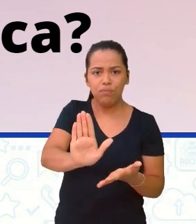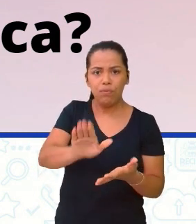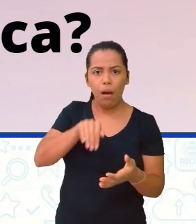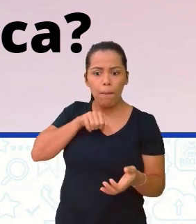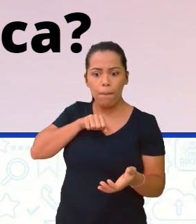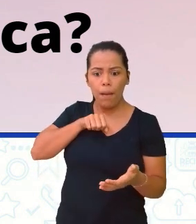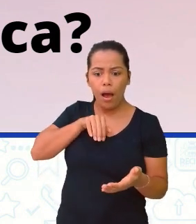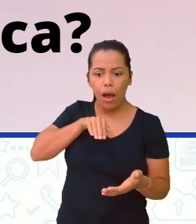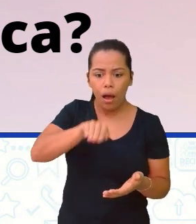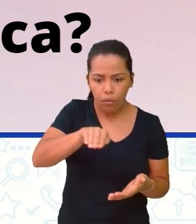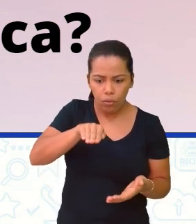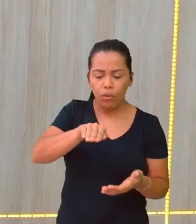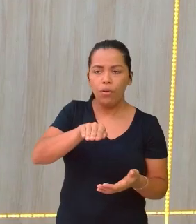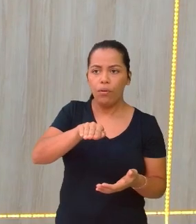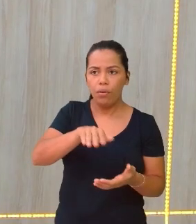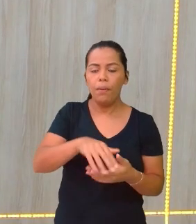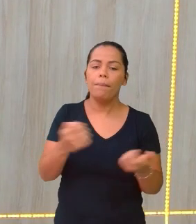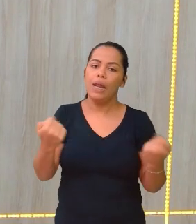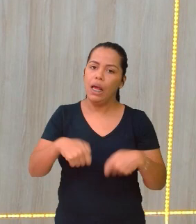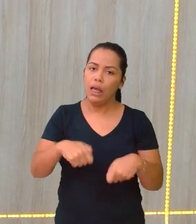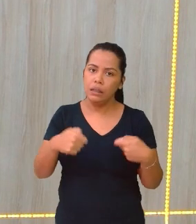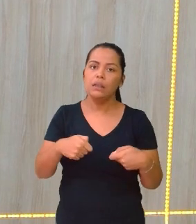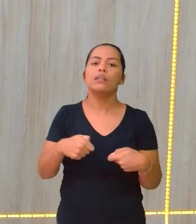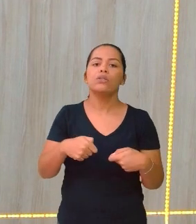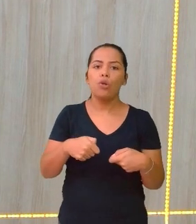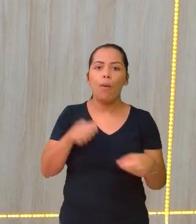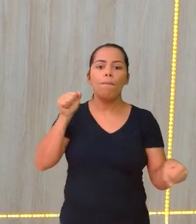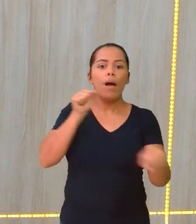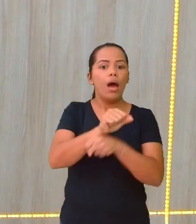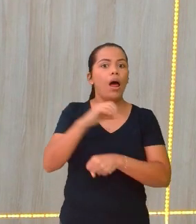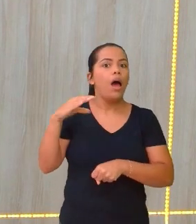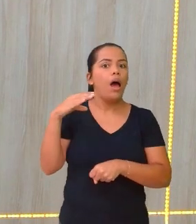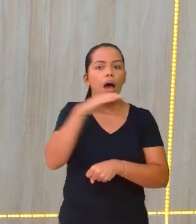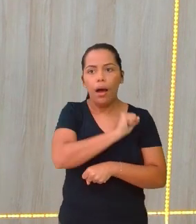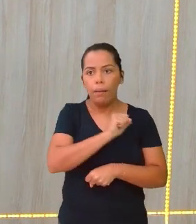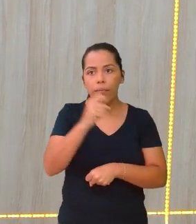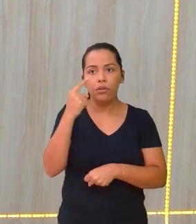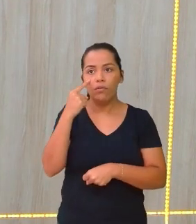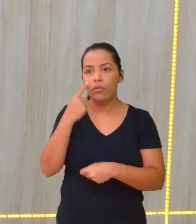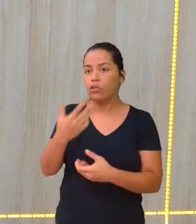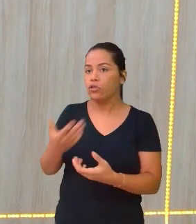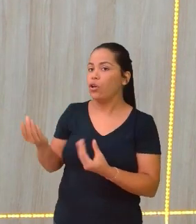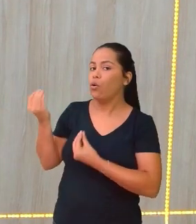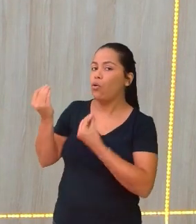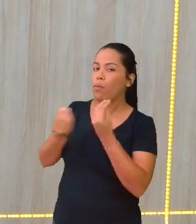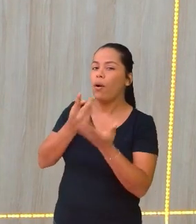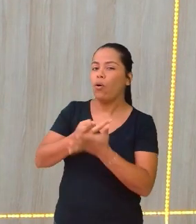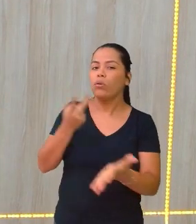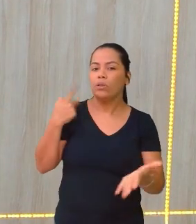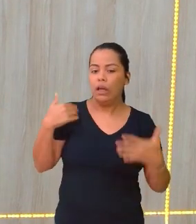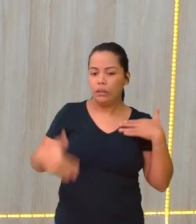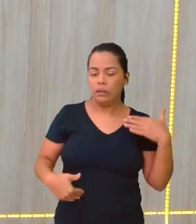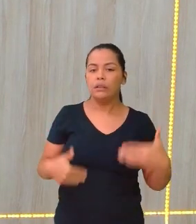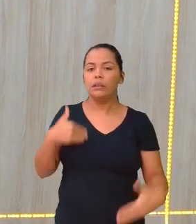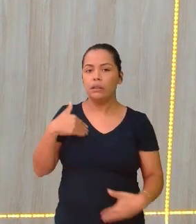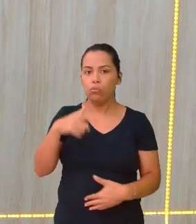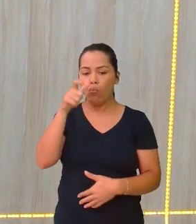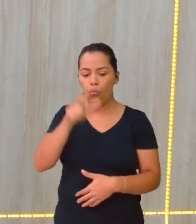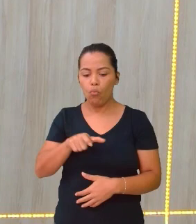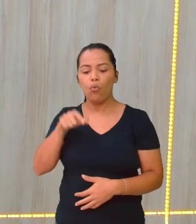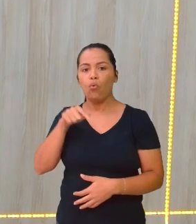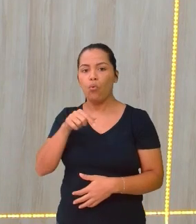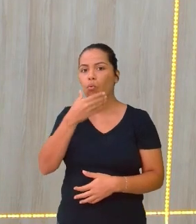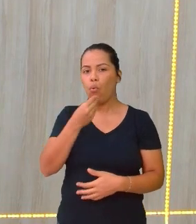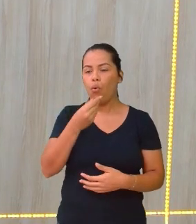uma vez, para a gente observar a questão aqui do corpo. Acho que é bem importante. Veja a posição do corpo na cena